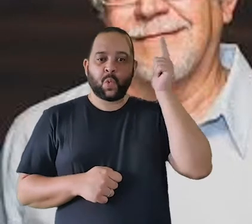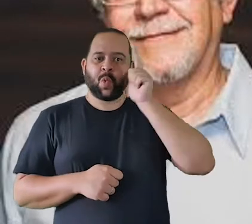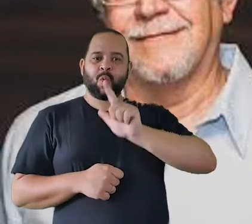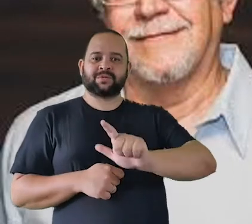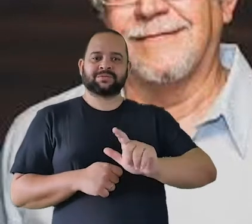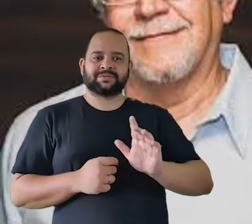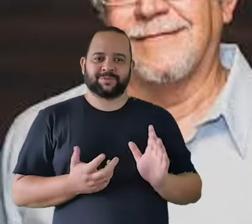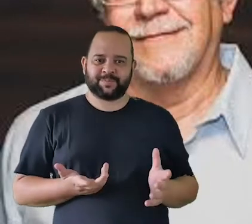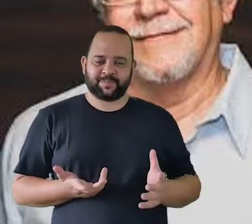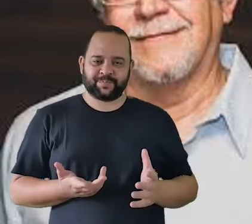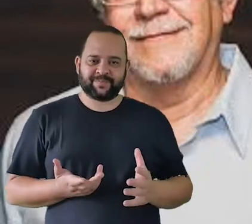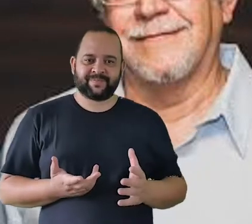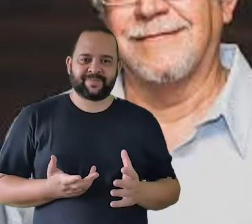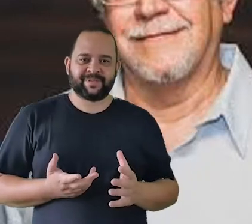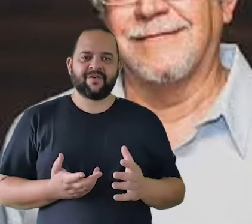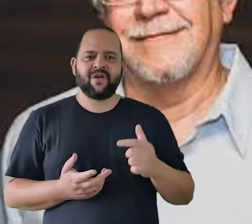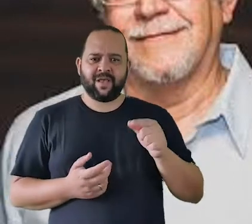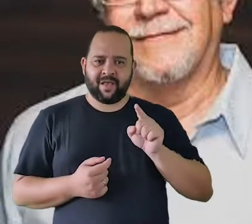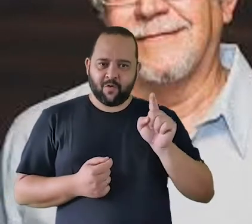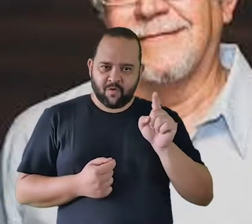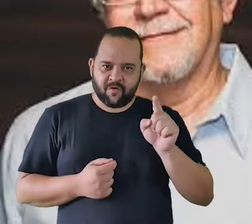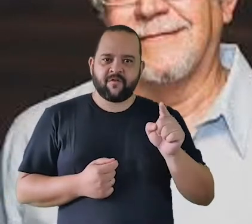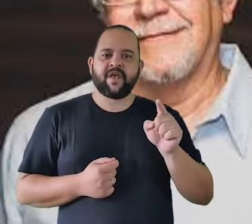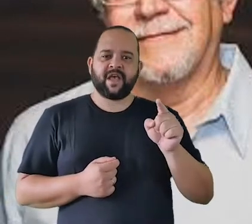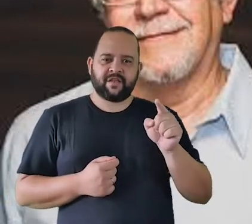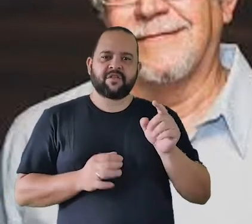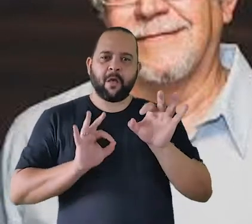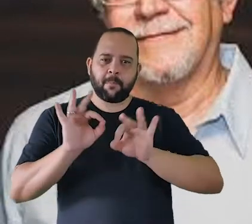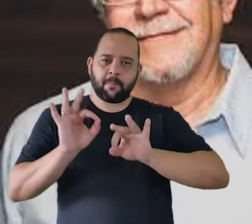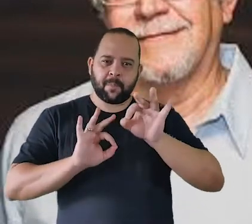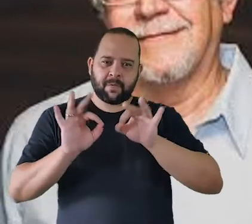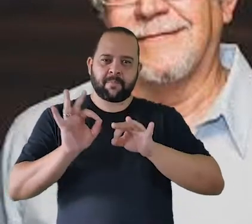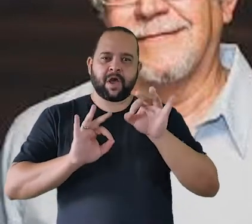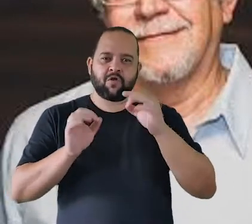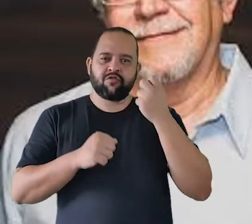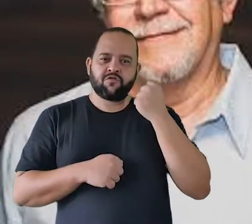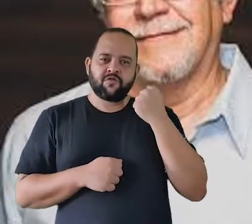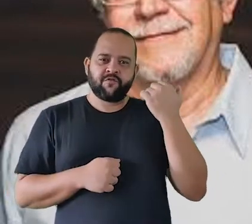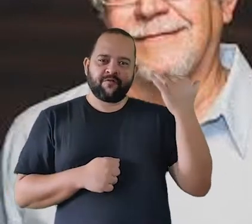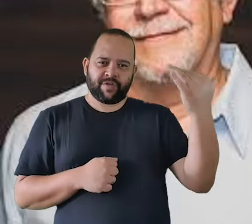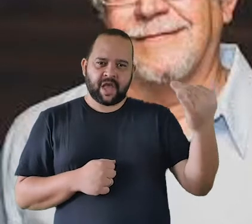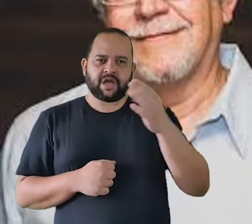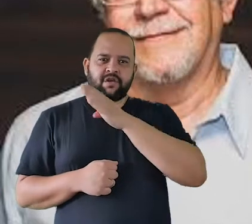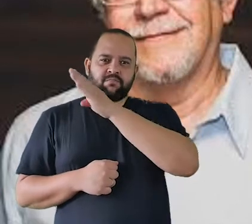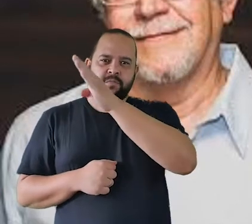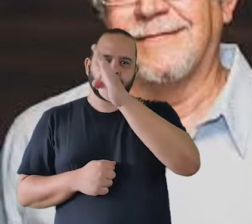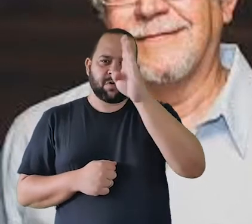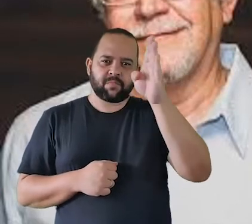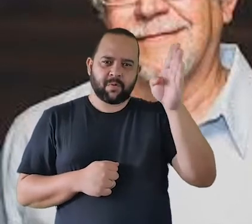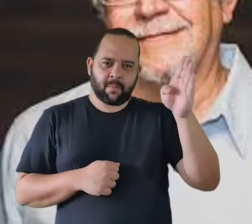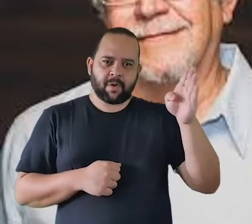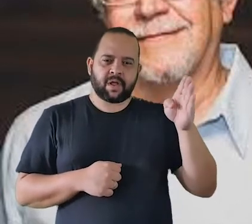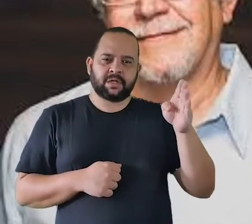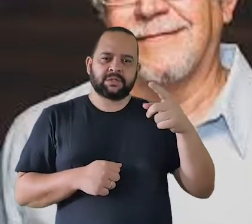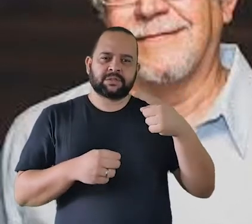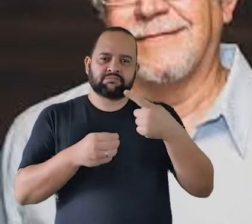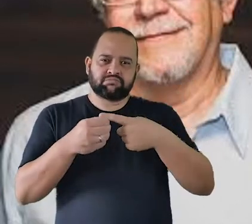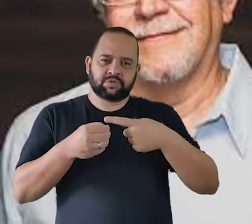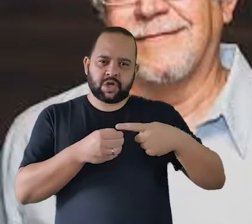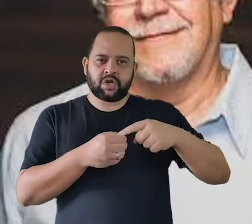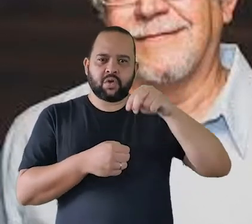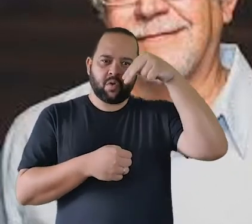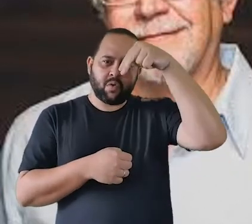vogado, ele organizou, então, uma turnê pelo Nordeste de custeio desses